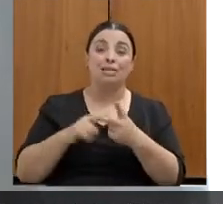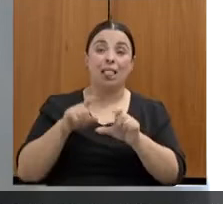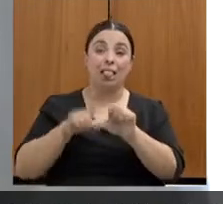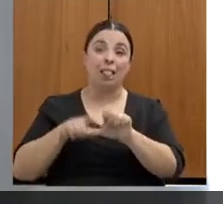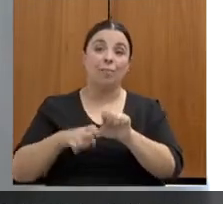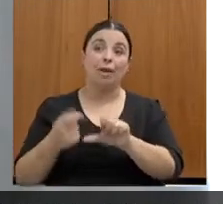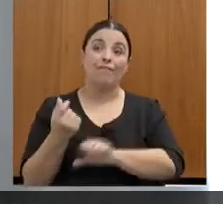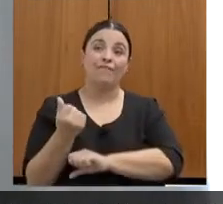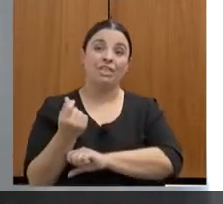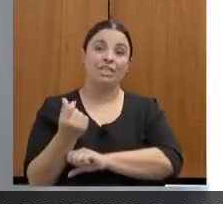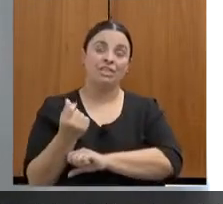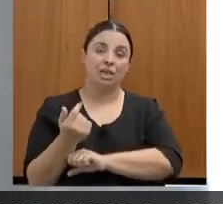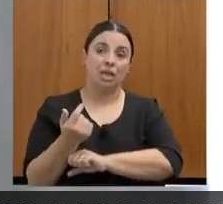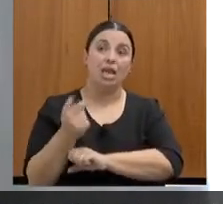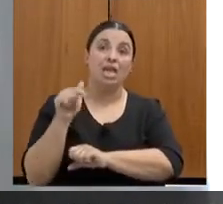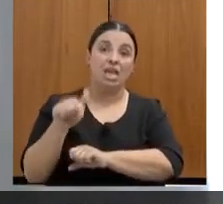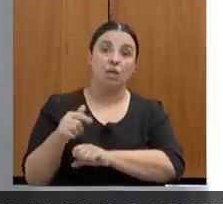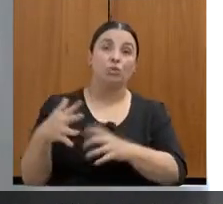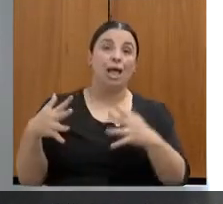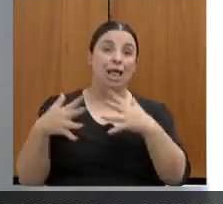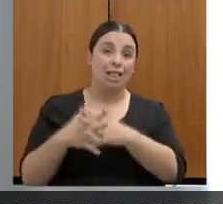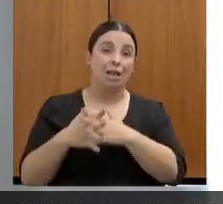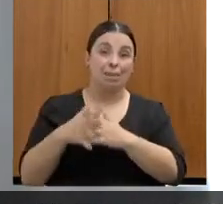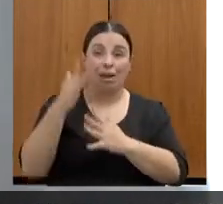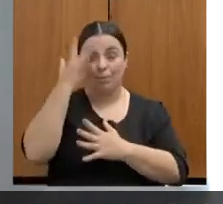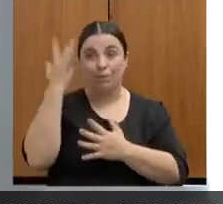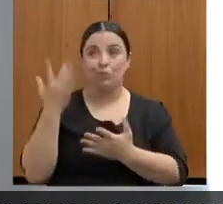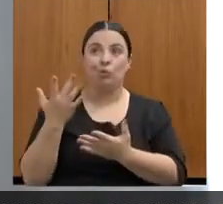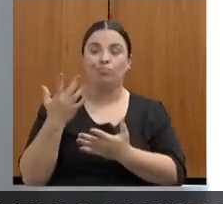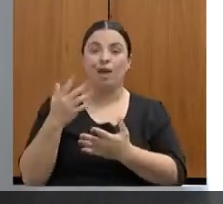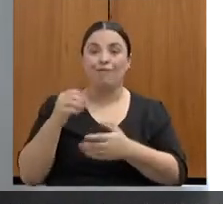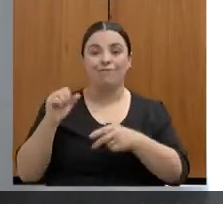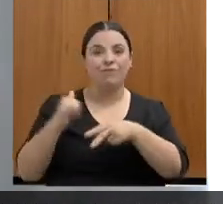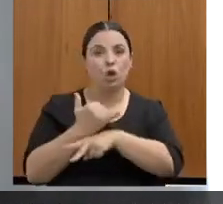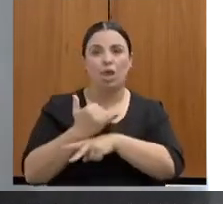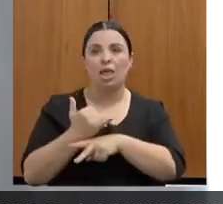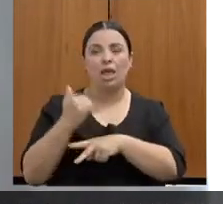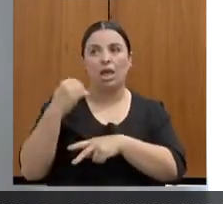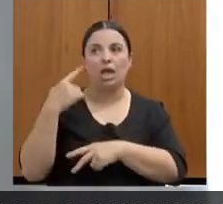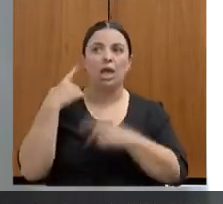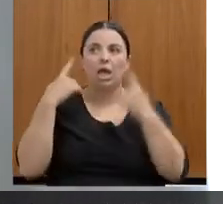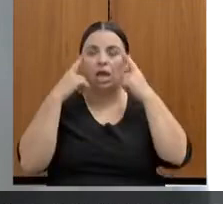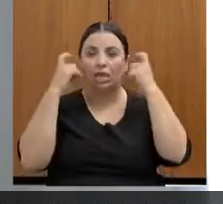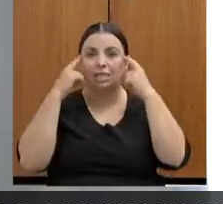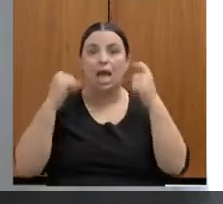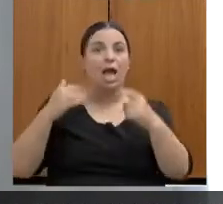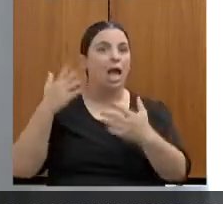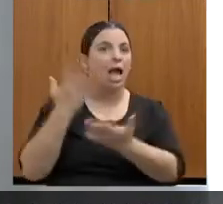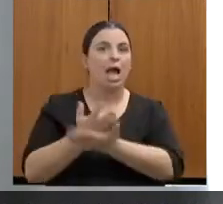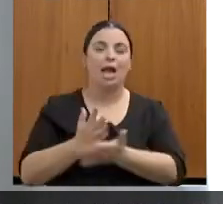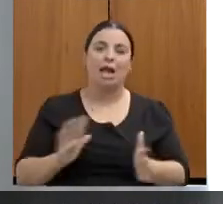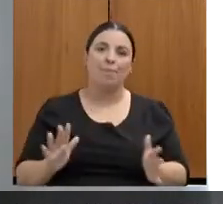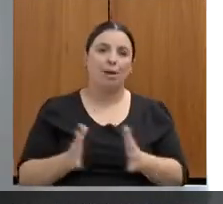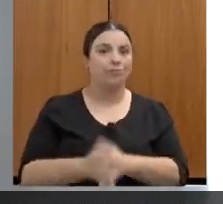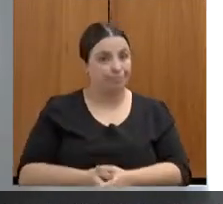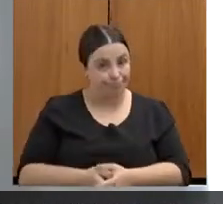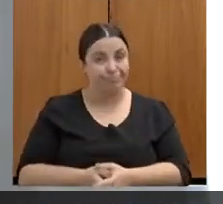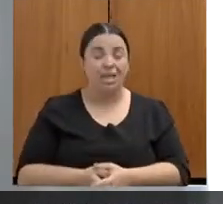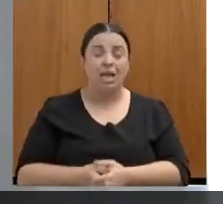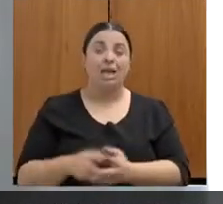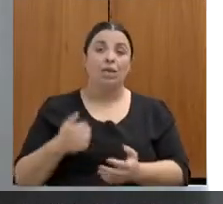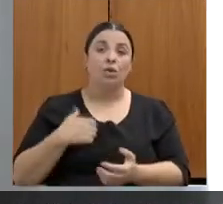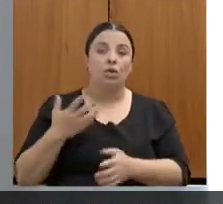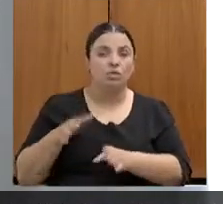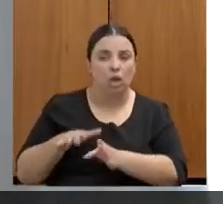Então, essa oportunidade de ela receber ali uma orientação, preencher um cadastro,